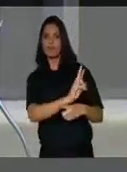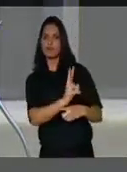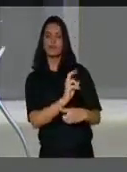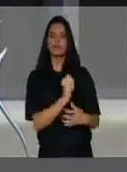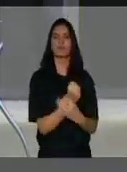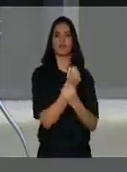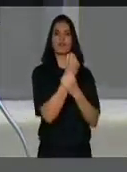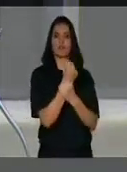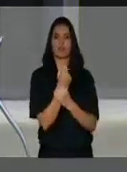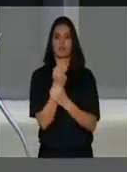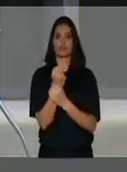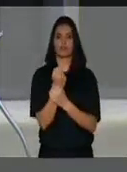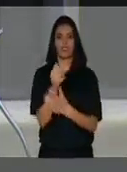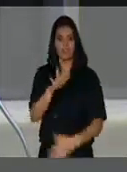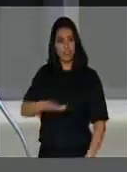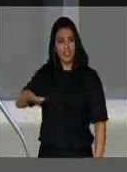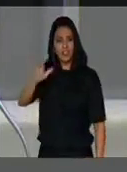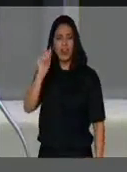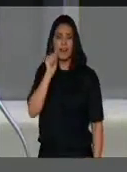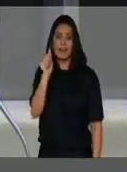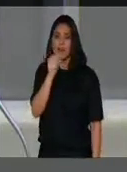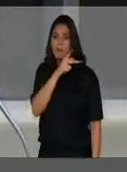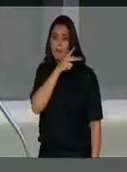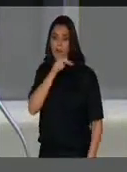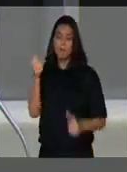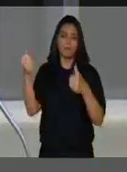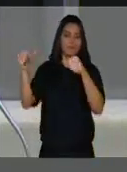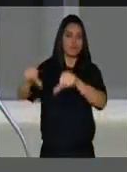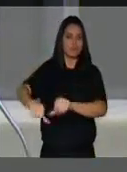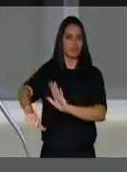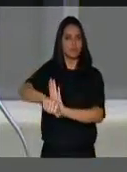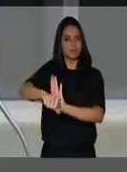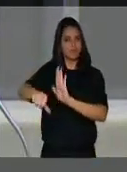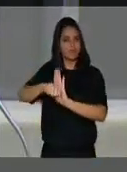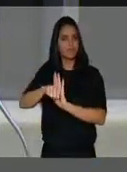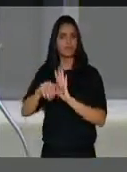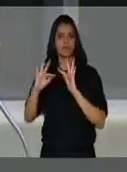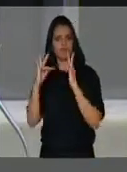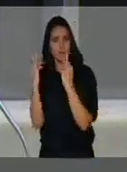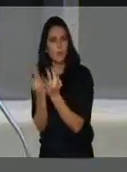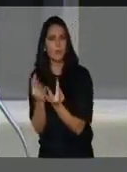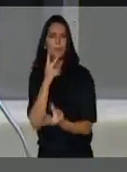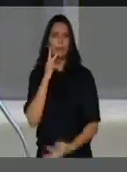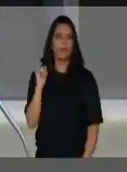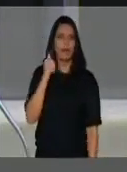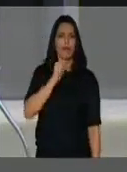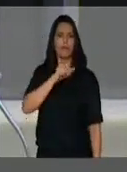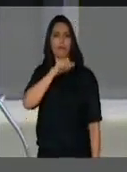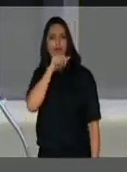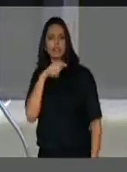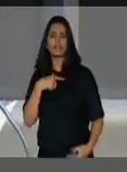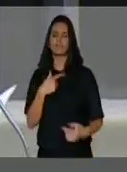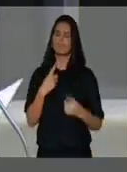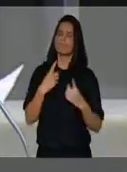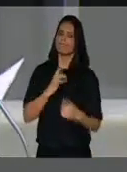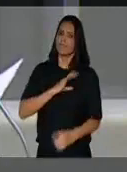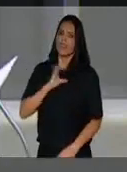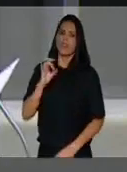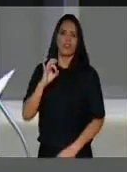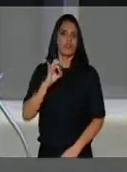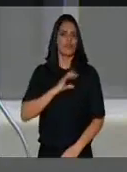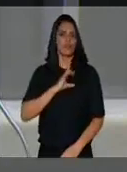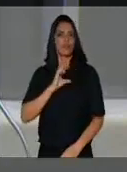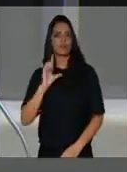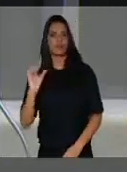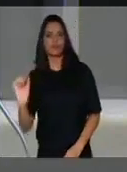ameaçam nossos jovens, mães, pais e pais de família, trabalhadores que têm receio de sair